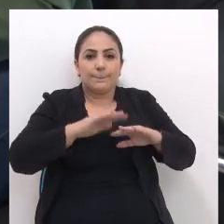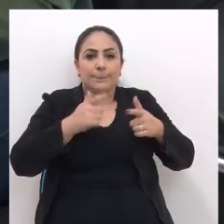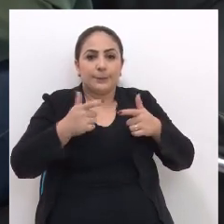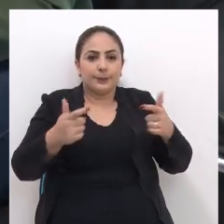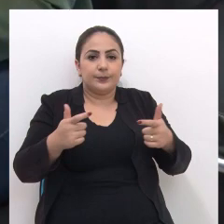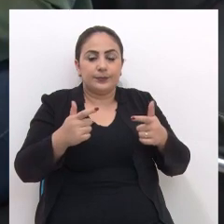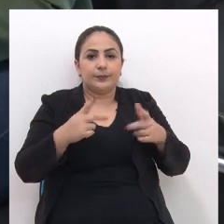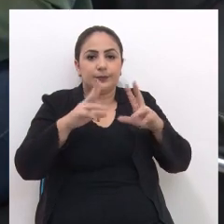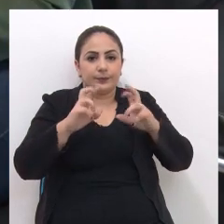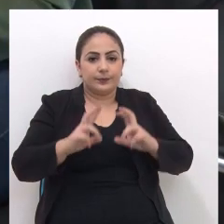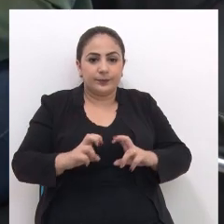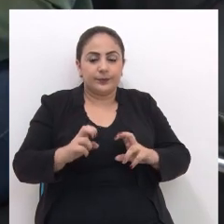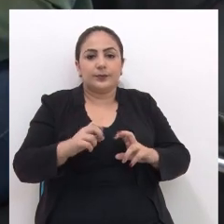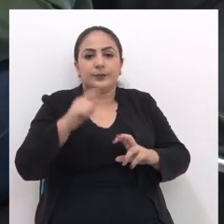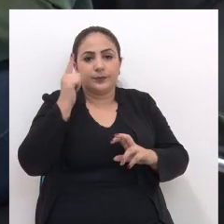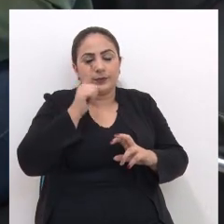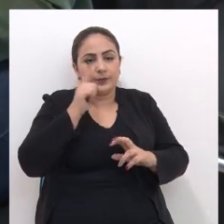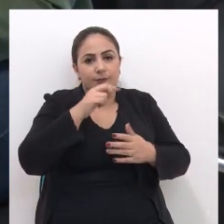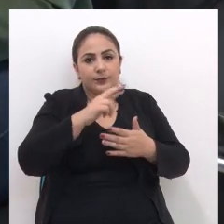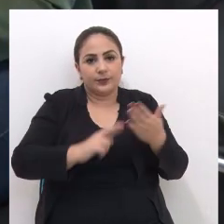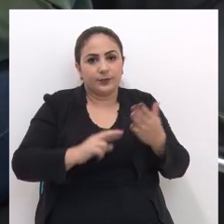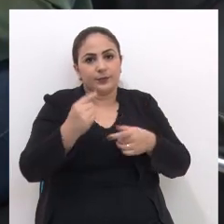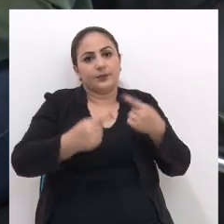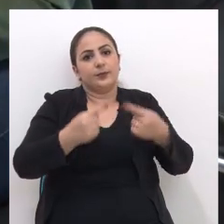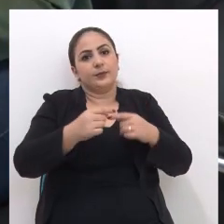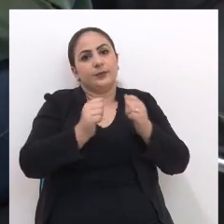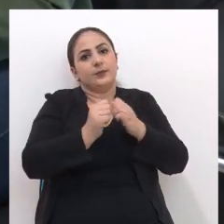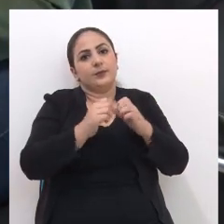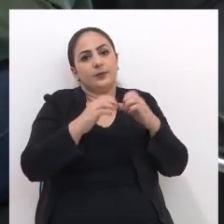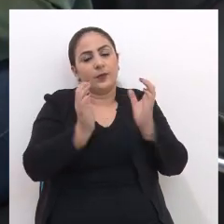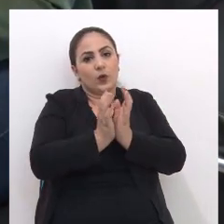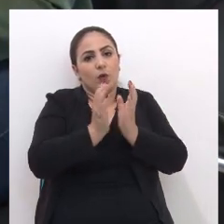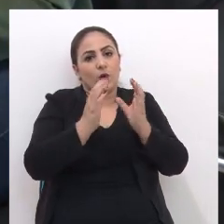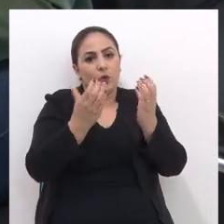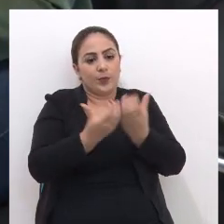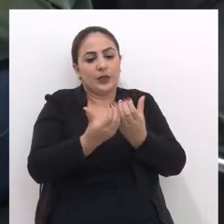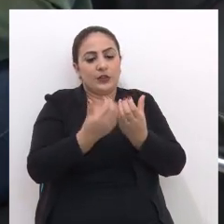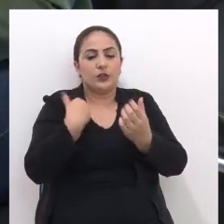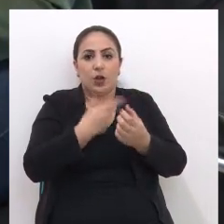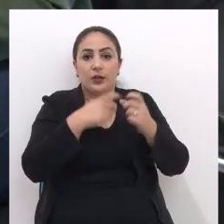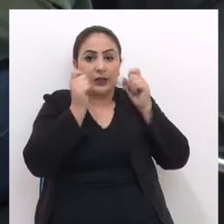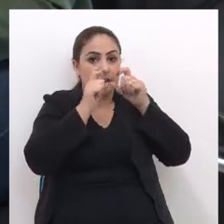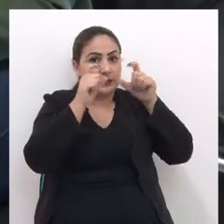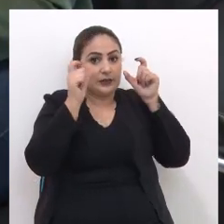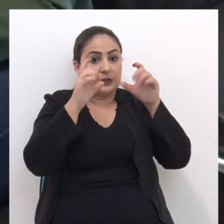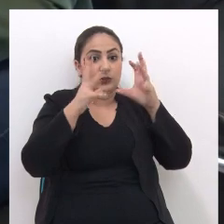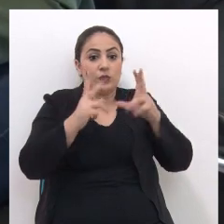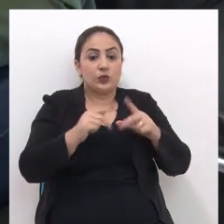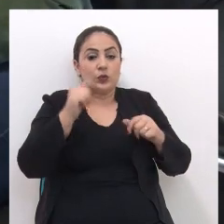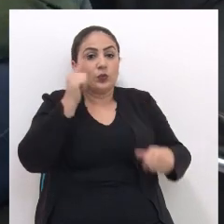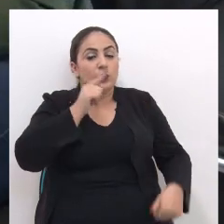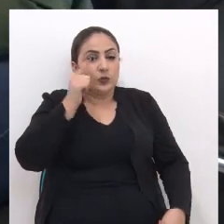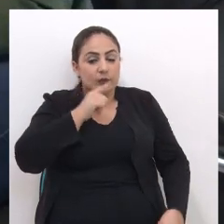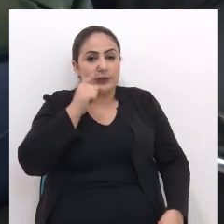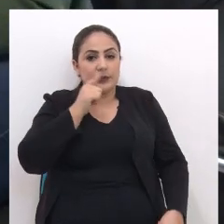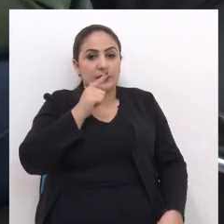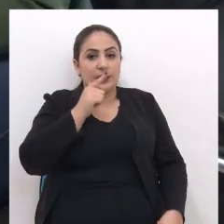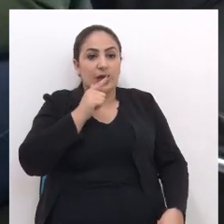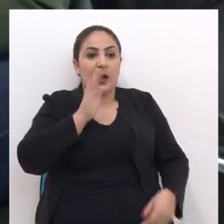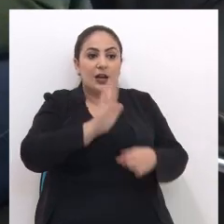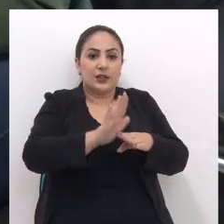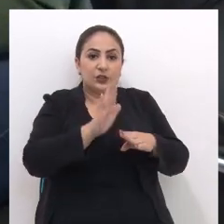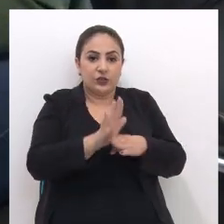matérias Nessa sequência Para emitir pareceres E discutir com a comunidade Então nós estamos Muito atentos Para que nós possamos